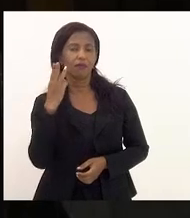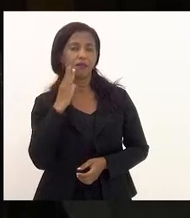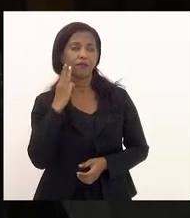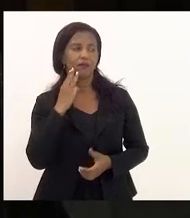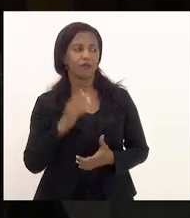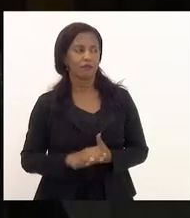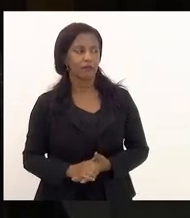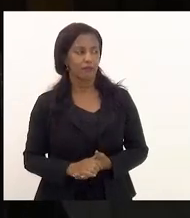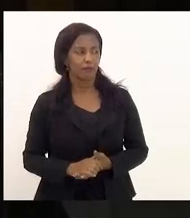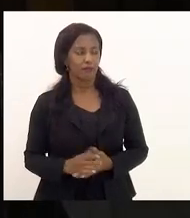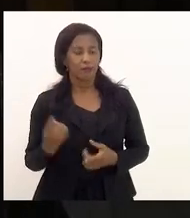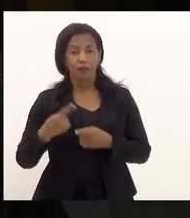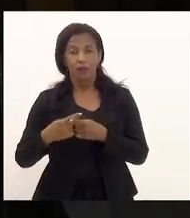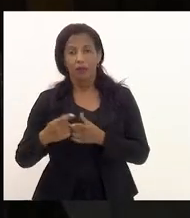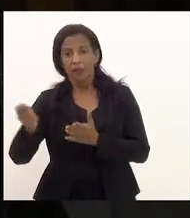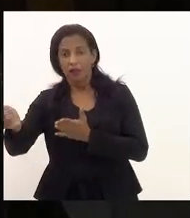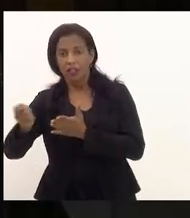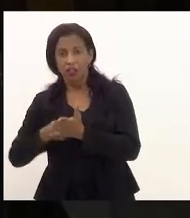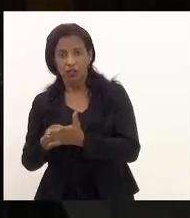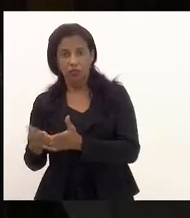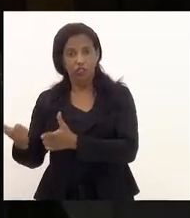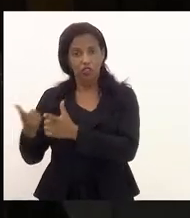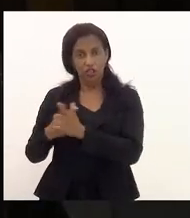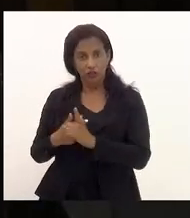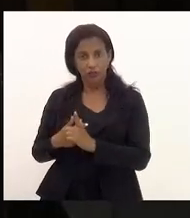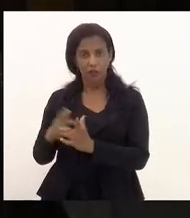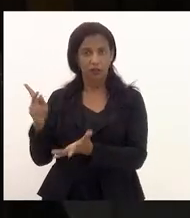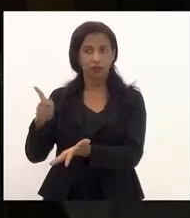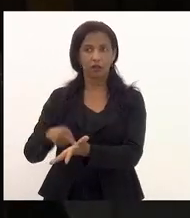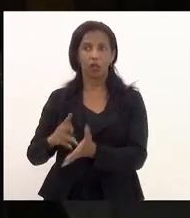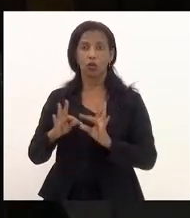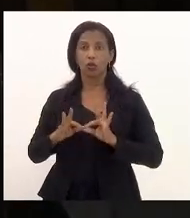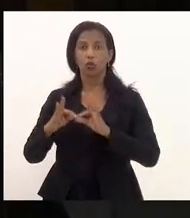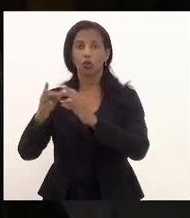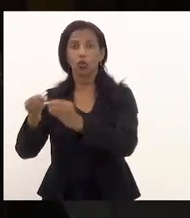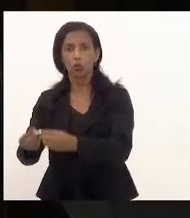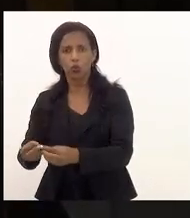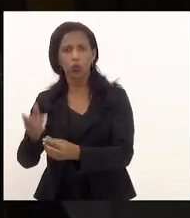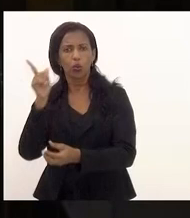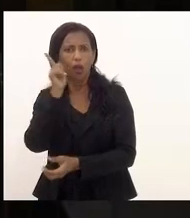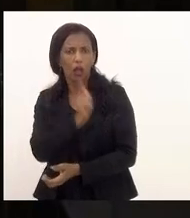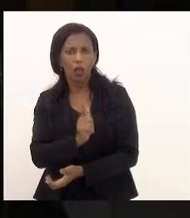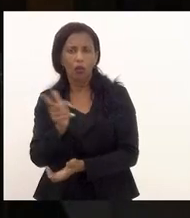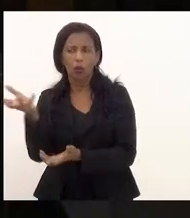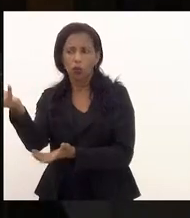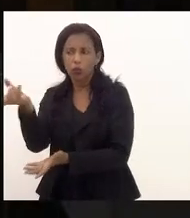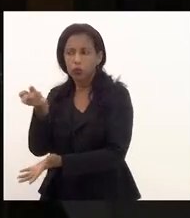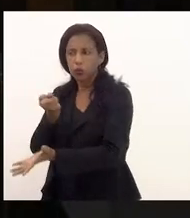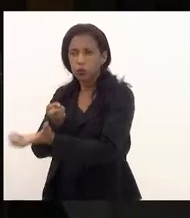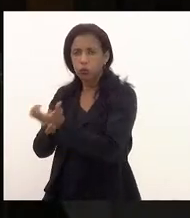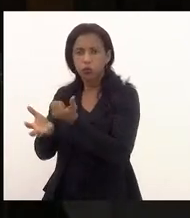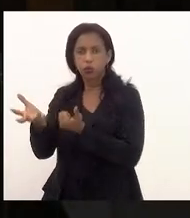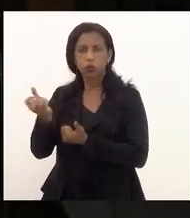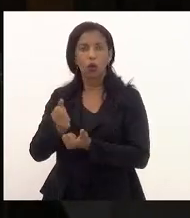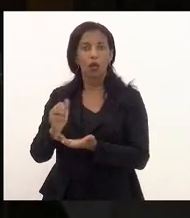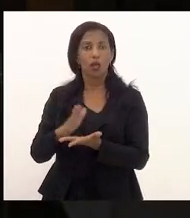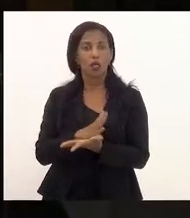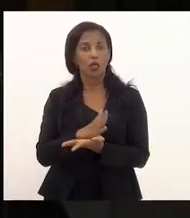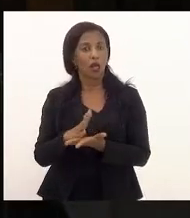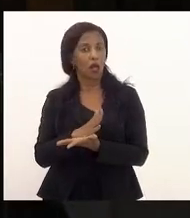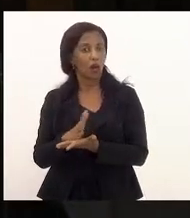não está, porque está inscrito em dívida ativa tudo aquilo que a gente ganhou em alguma